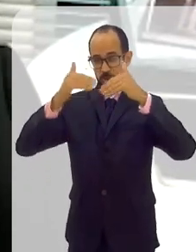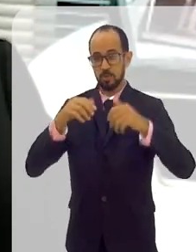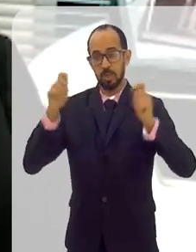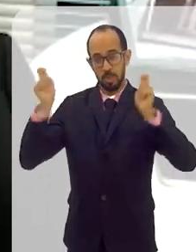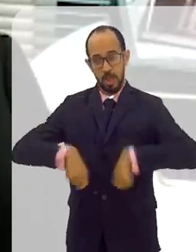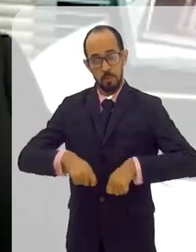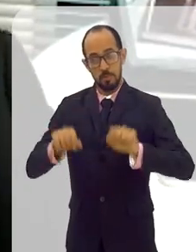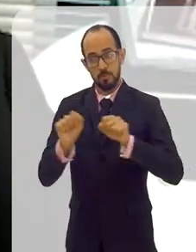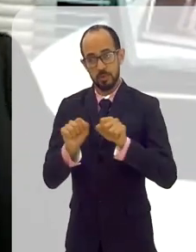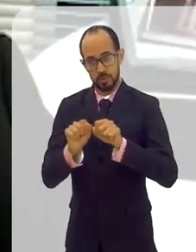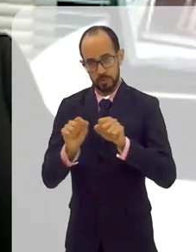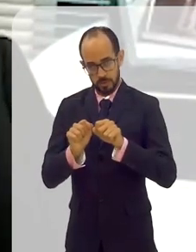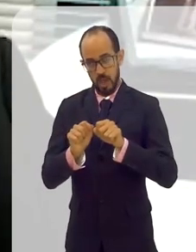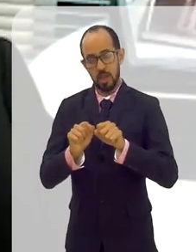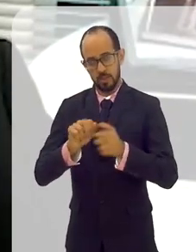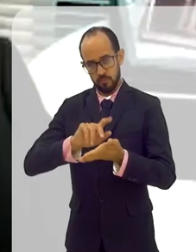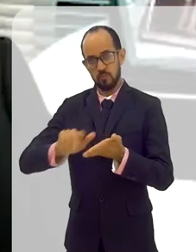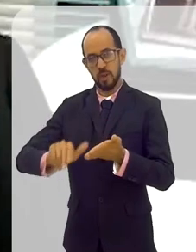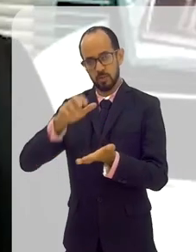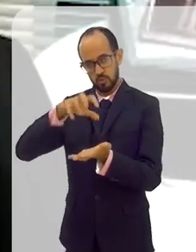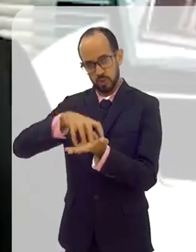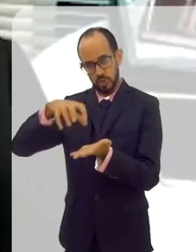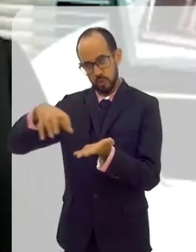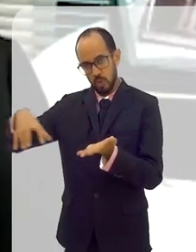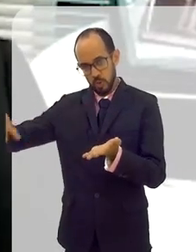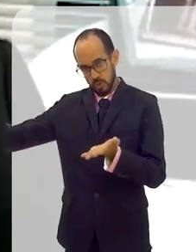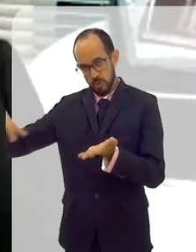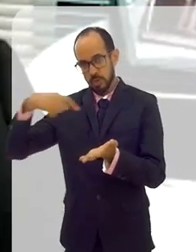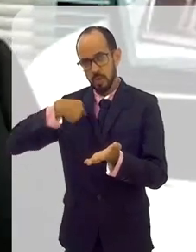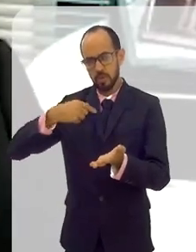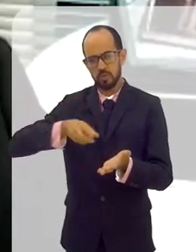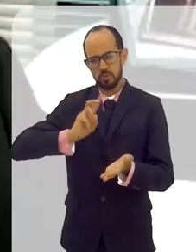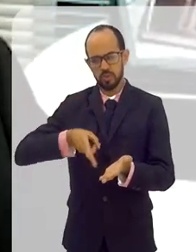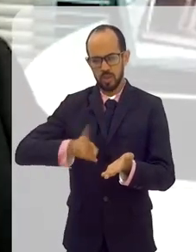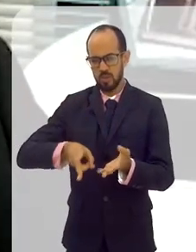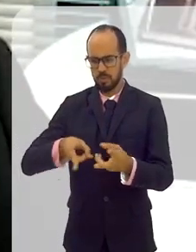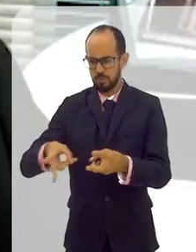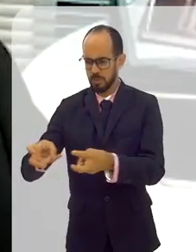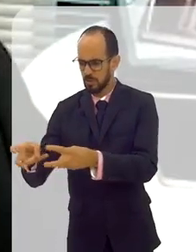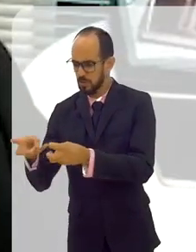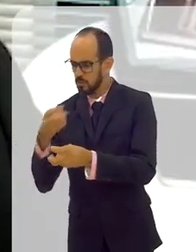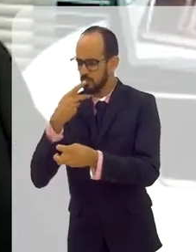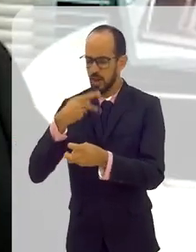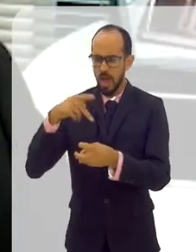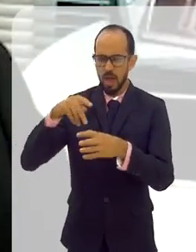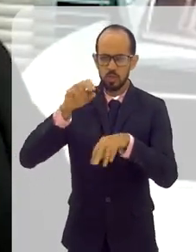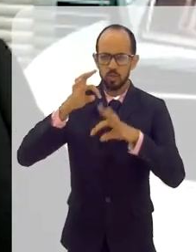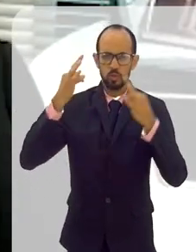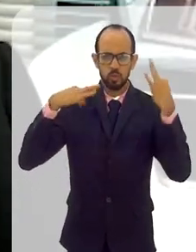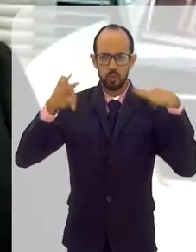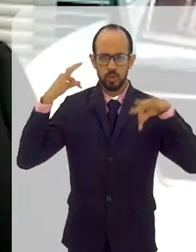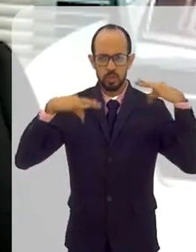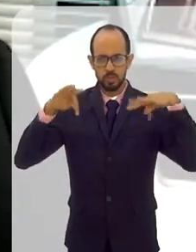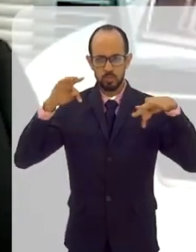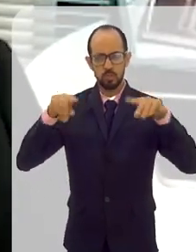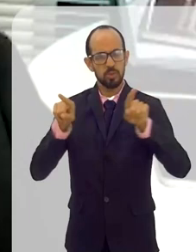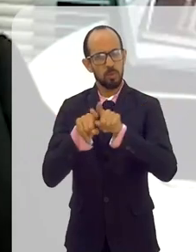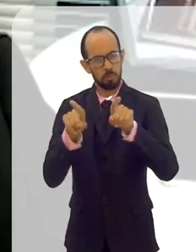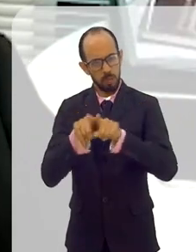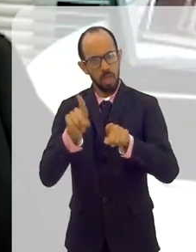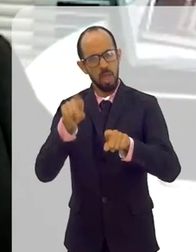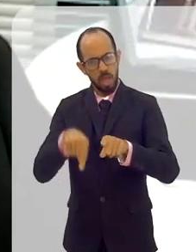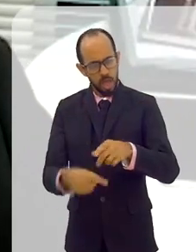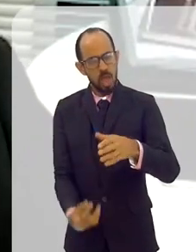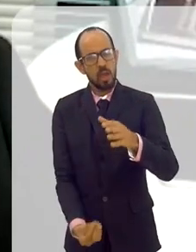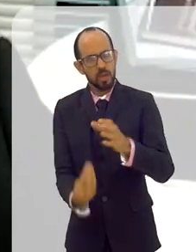e ele pode fazer isso em diferentes áreas. Eu escuto falar do turismo. O turismo